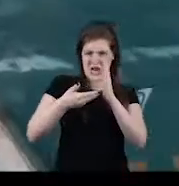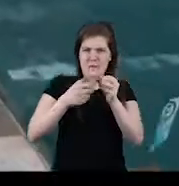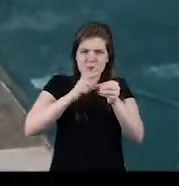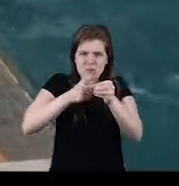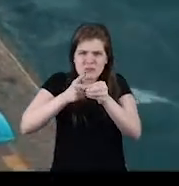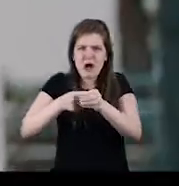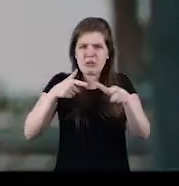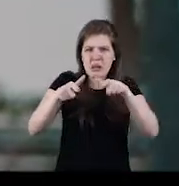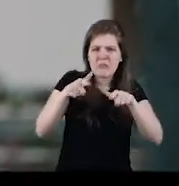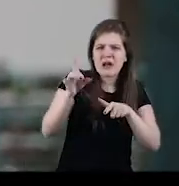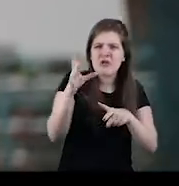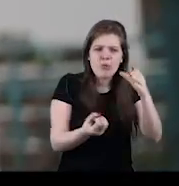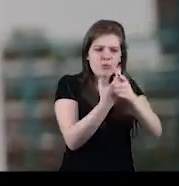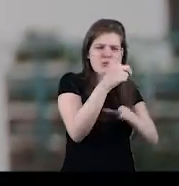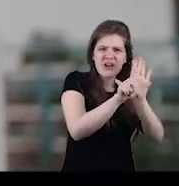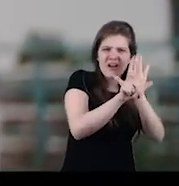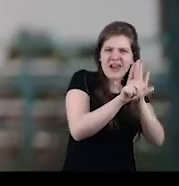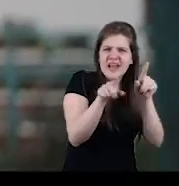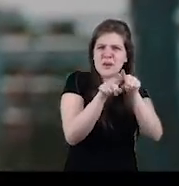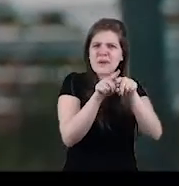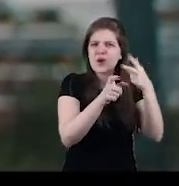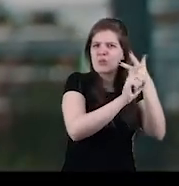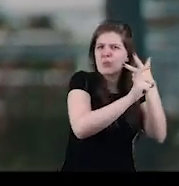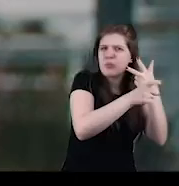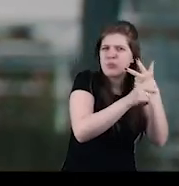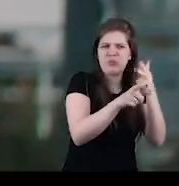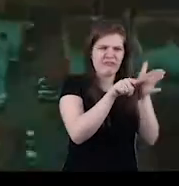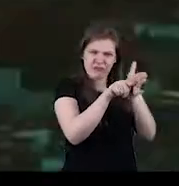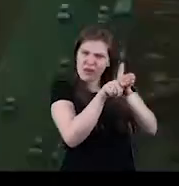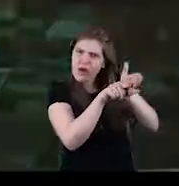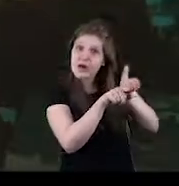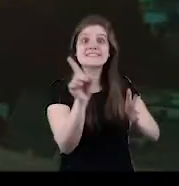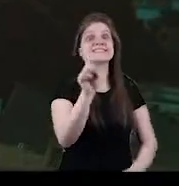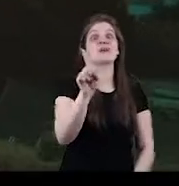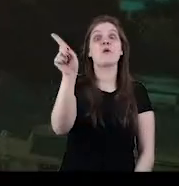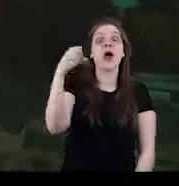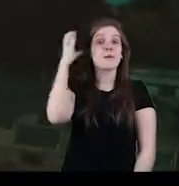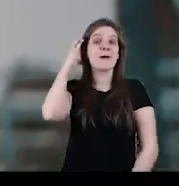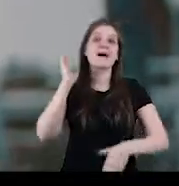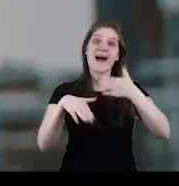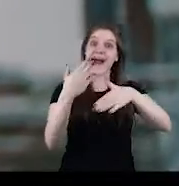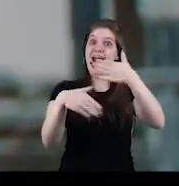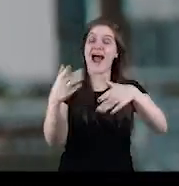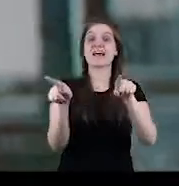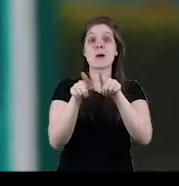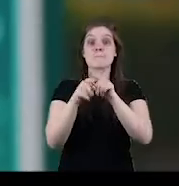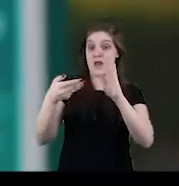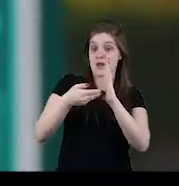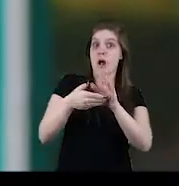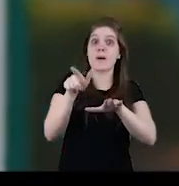O trabalho da Câmara Municipal vai muito além de propor leis e fiscalizar o Executivo. É fazer Cuiabá avançar.